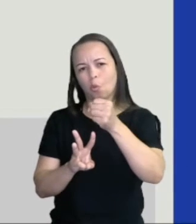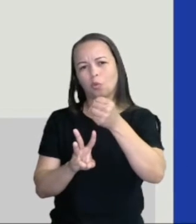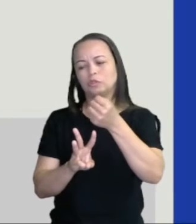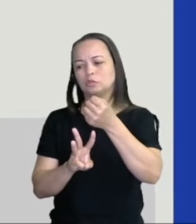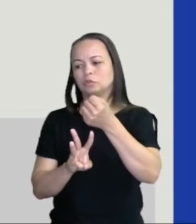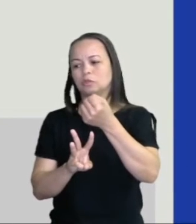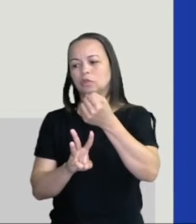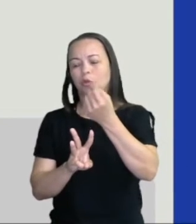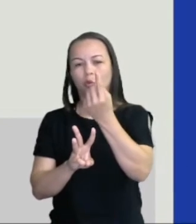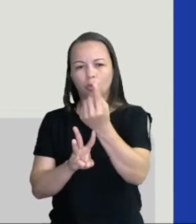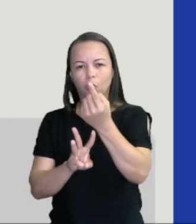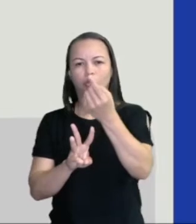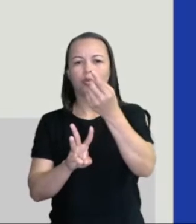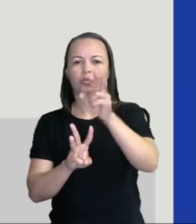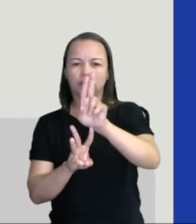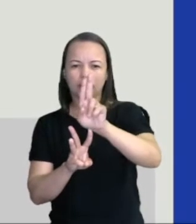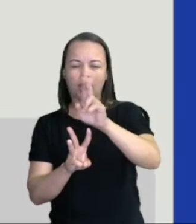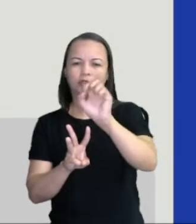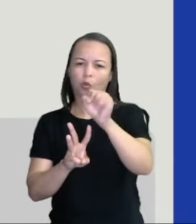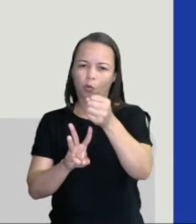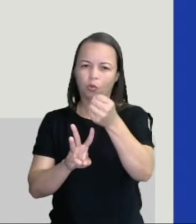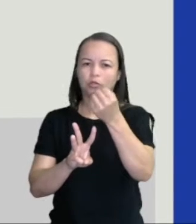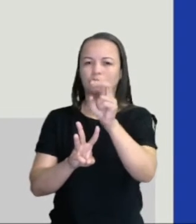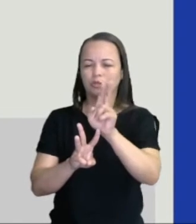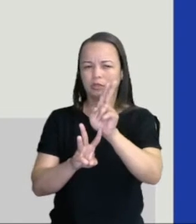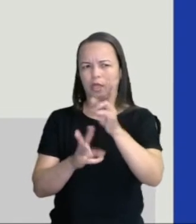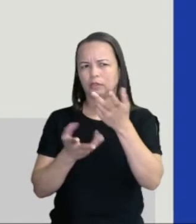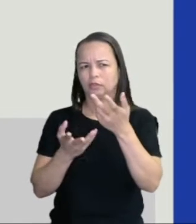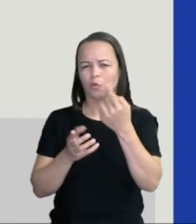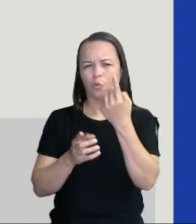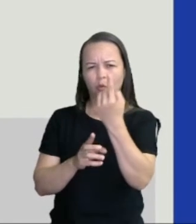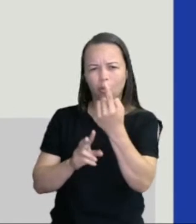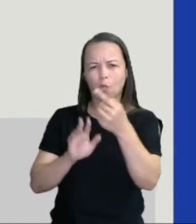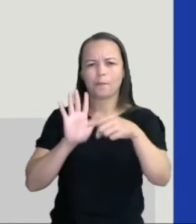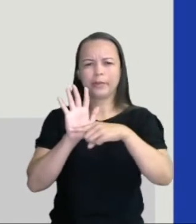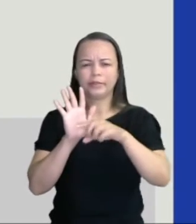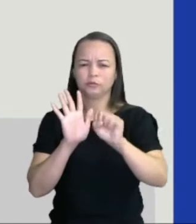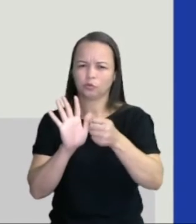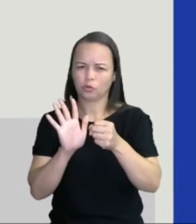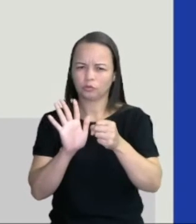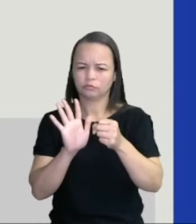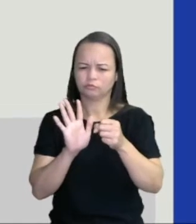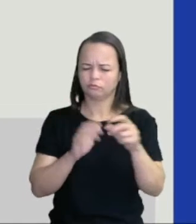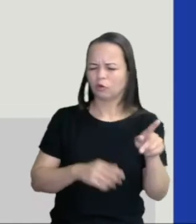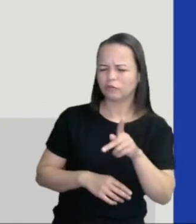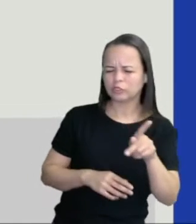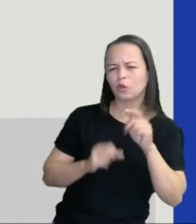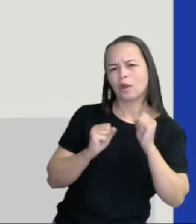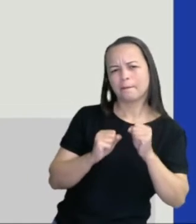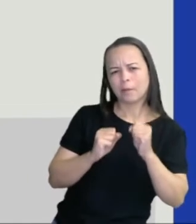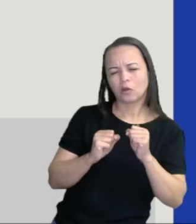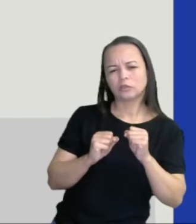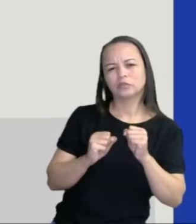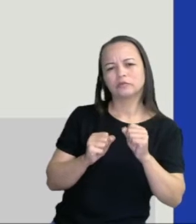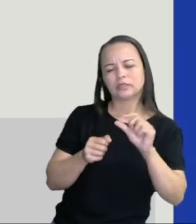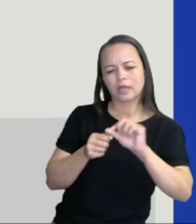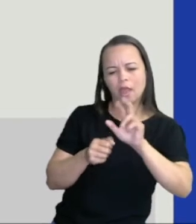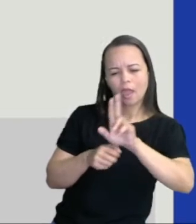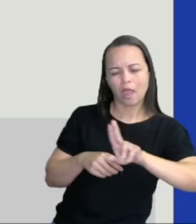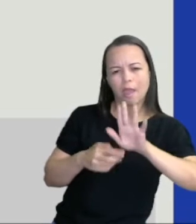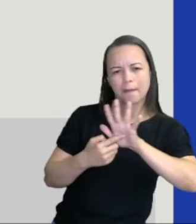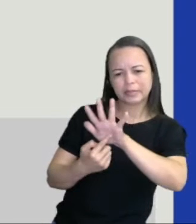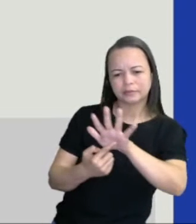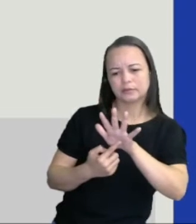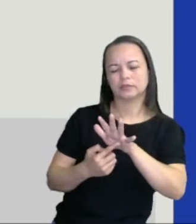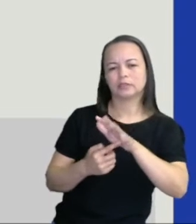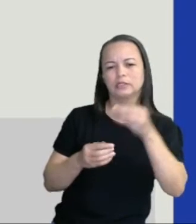1 menos 8. Ô professor, eu posso fazer essa operação dentro do conjunto dos números naturais? Não. Isso aí